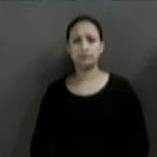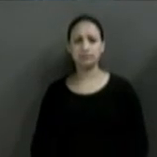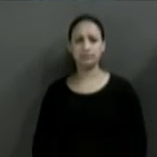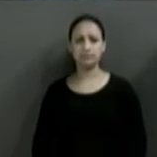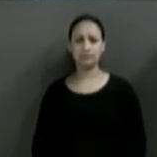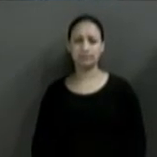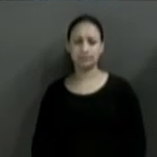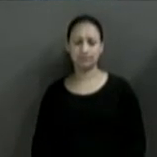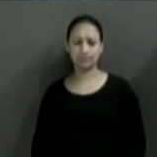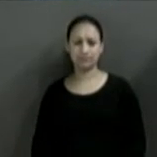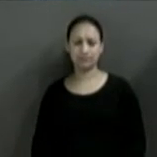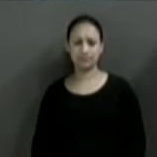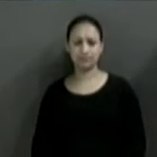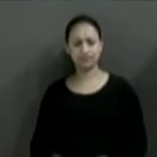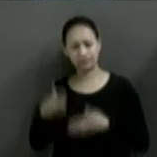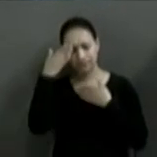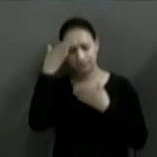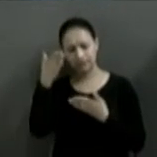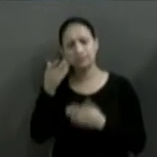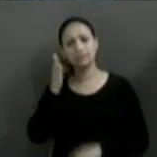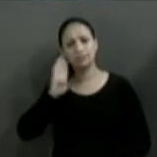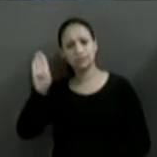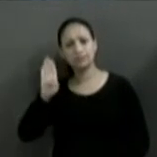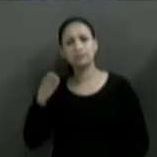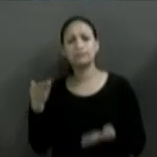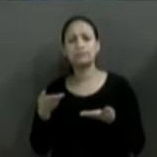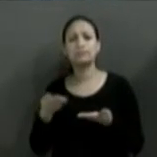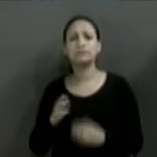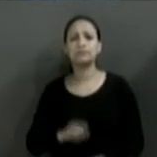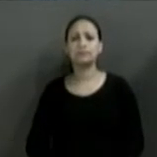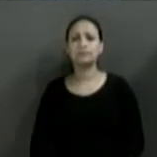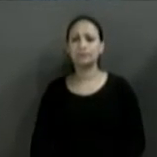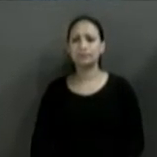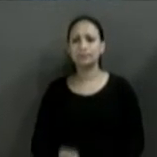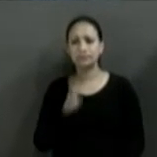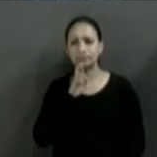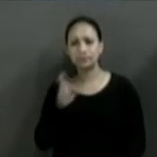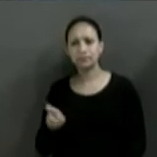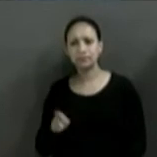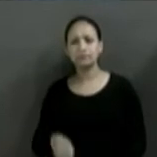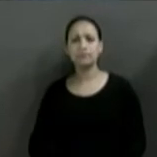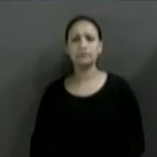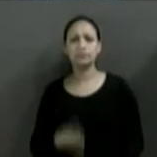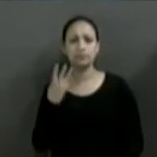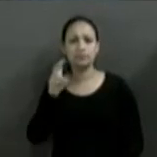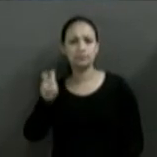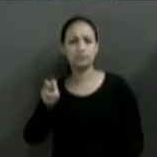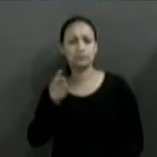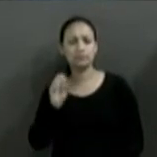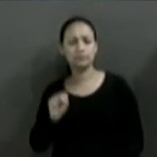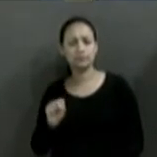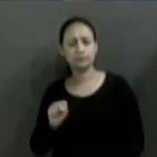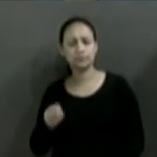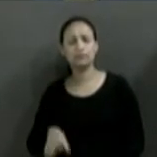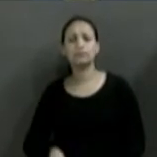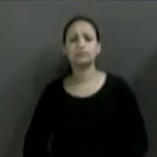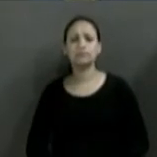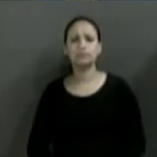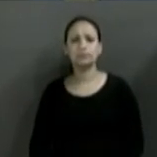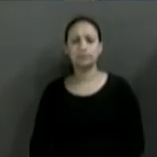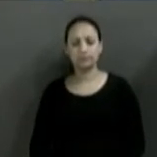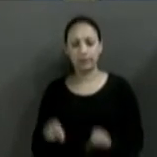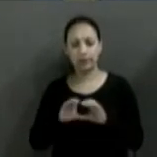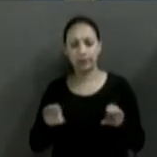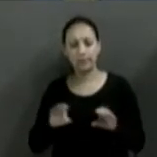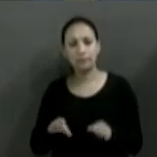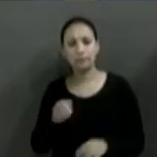Vamos agora, obrigado, candidato, a réplica de Vicente Celistre com 45 segundos. Valendo. O Campo Bom